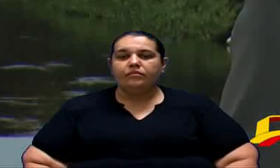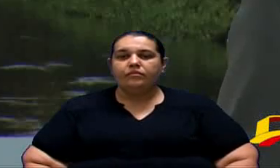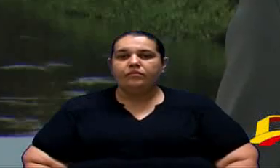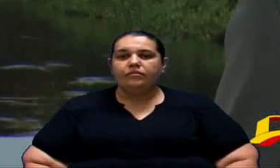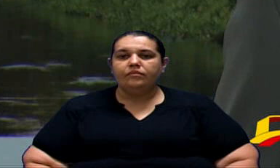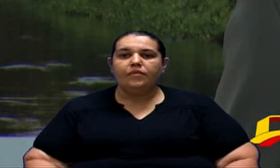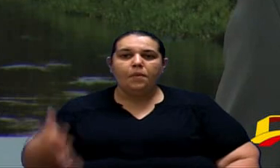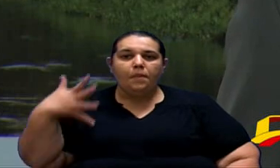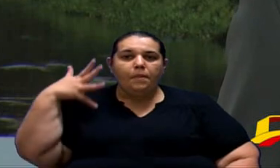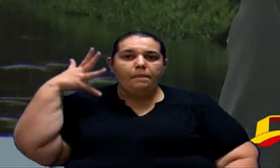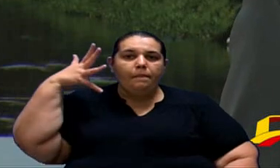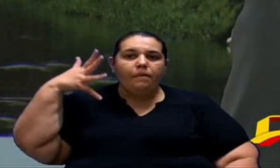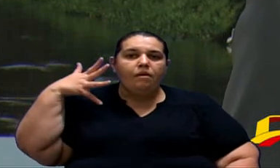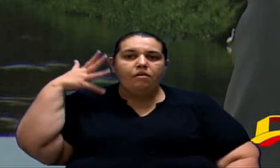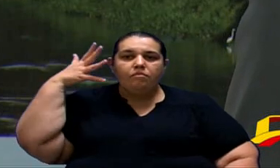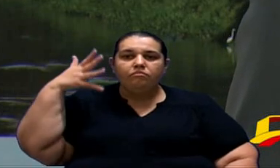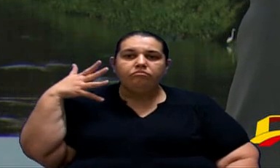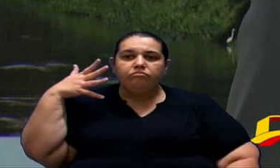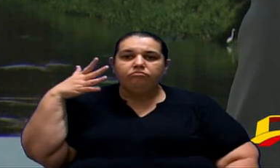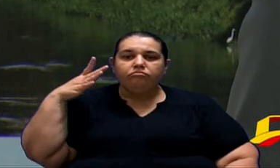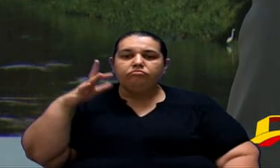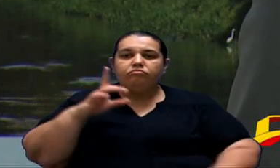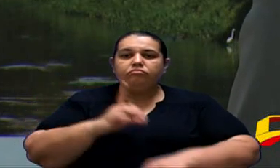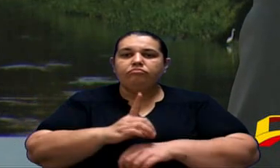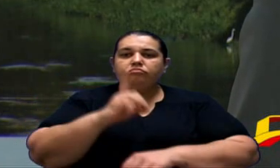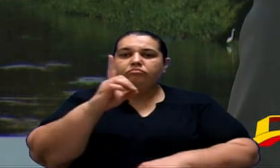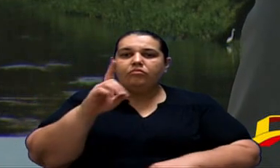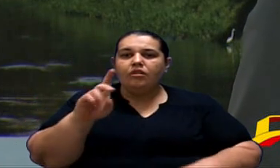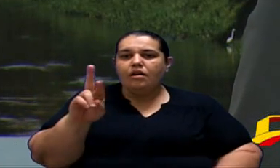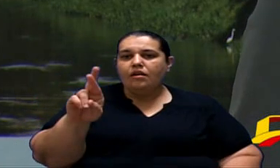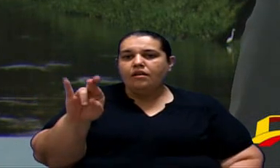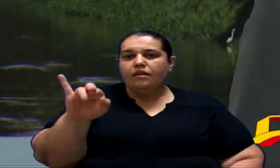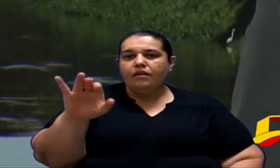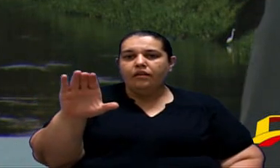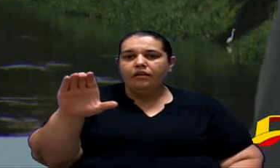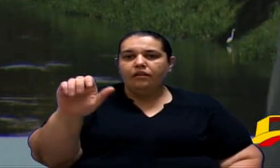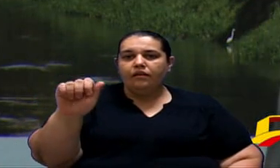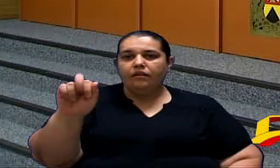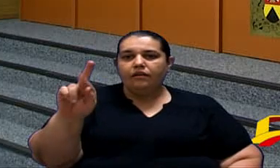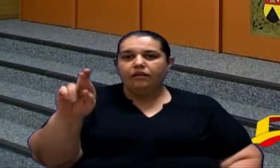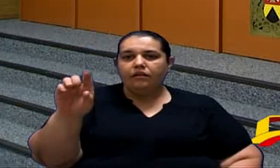Palestrante nesta noite, doutor Ricardo Vieira de Lemos.